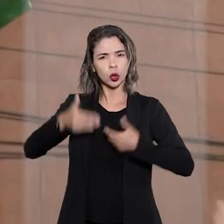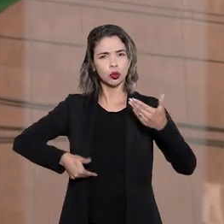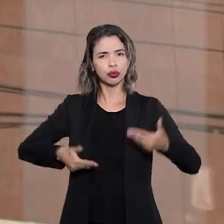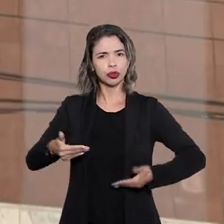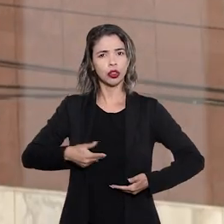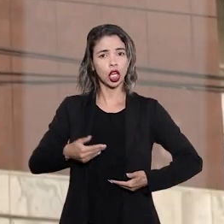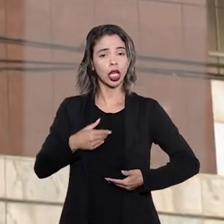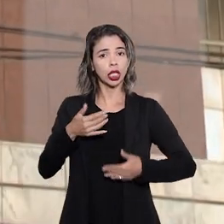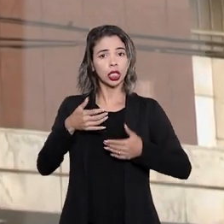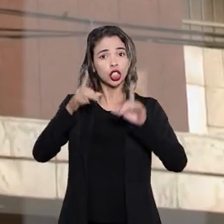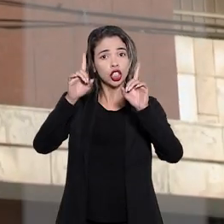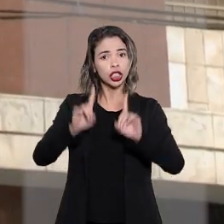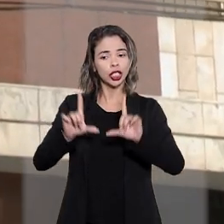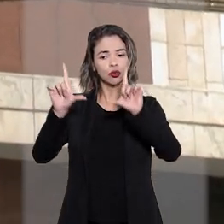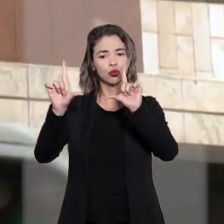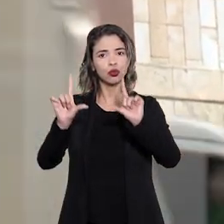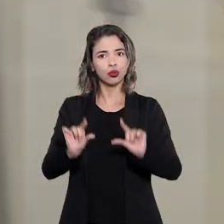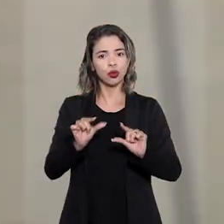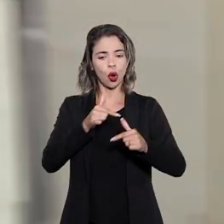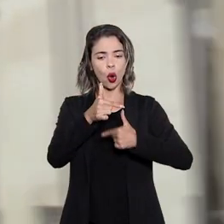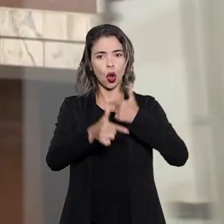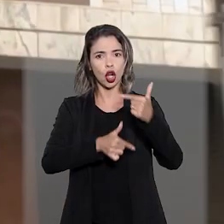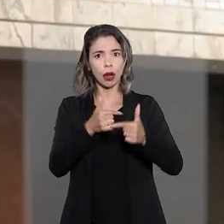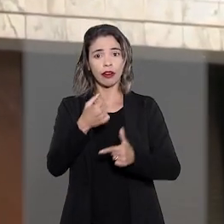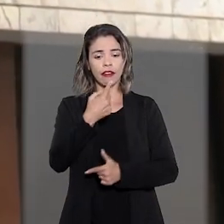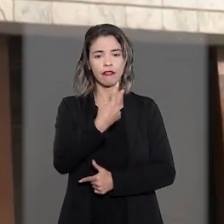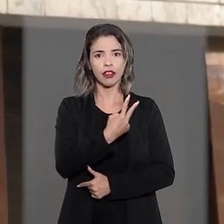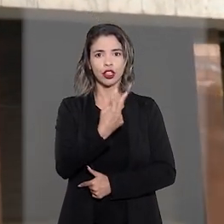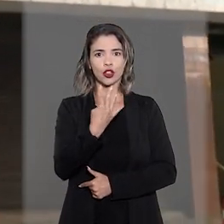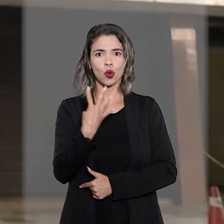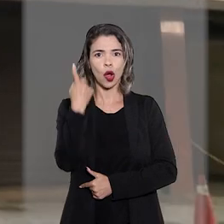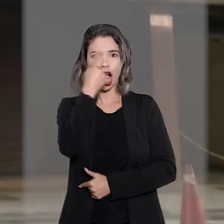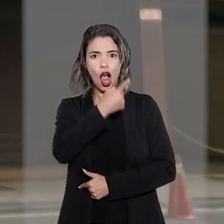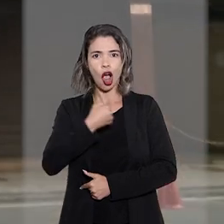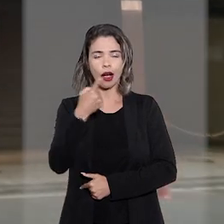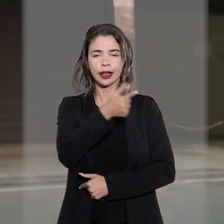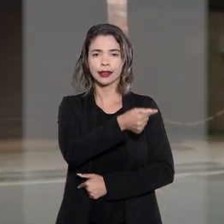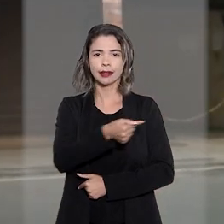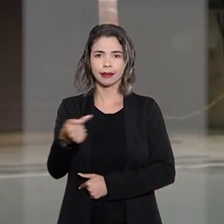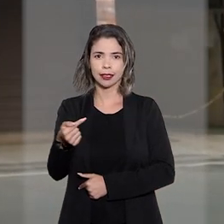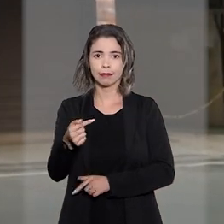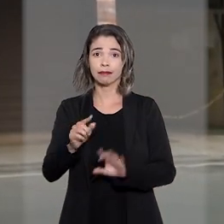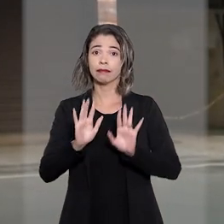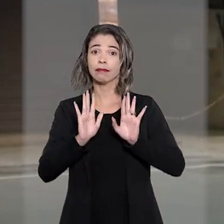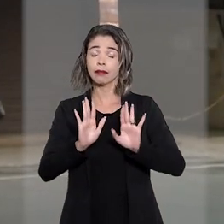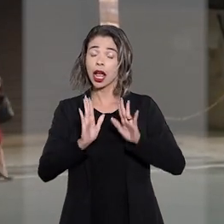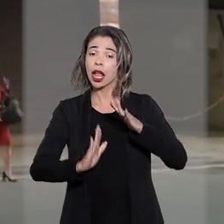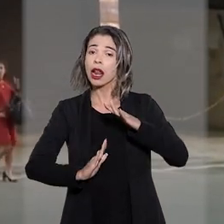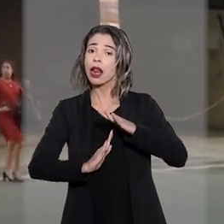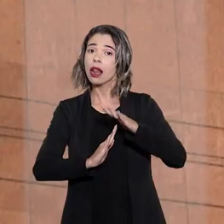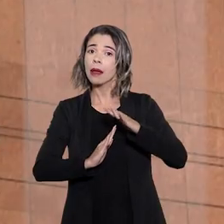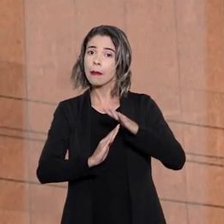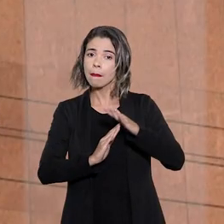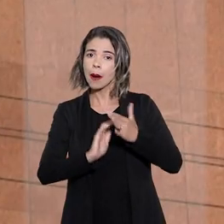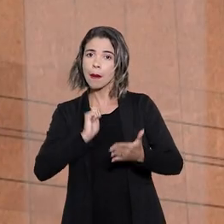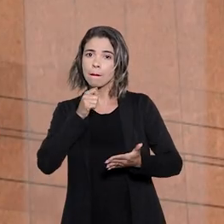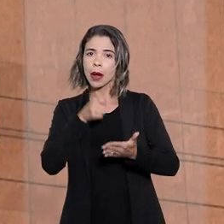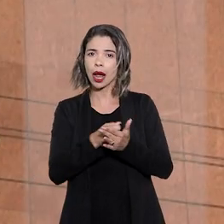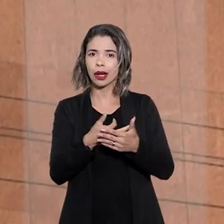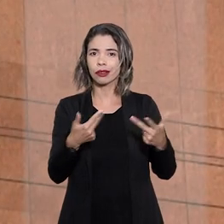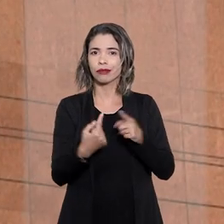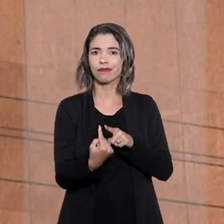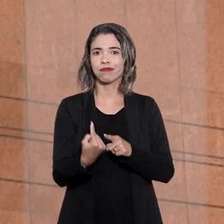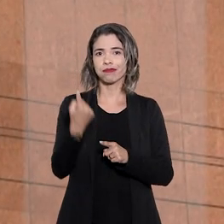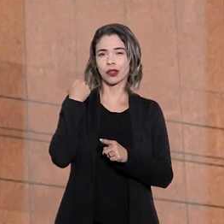Nuclear o direito de redução da jornada de trabalho para 24 horas semanais, mas limitou o pagamento